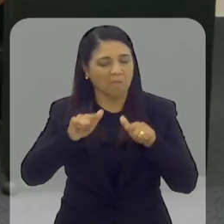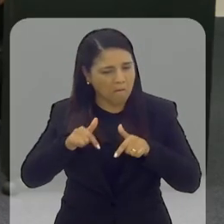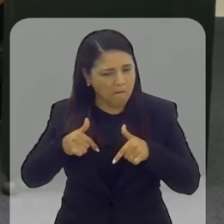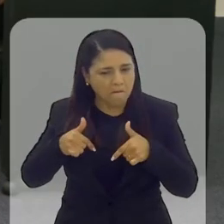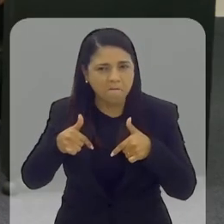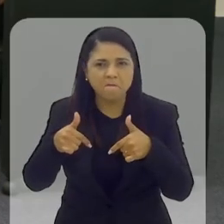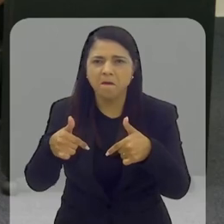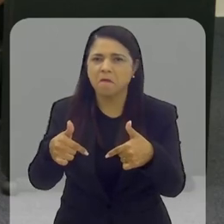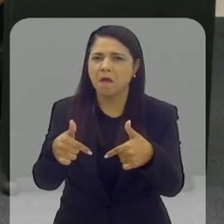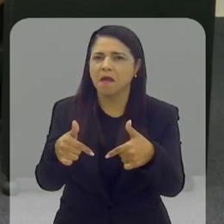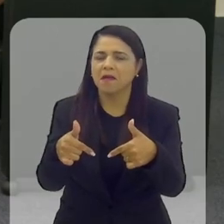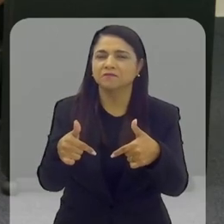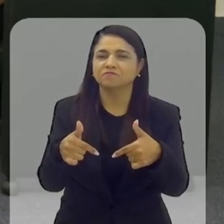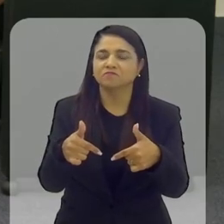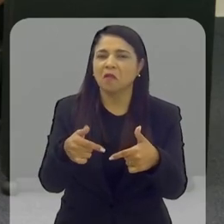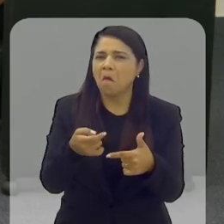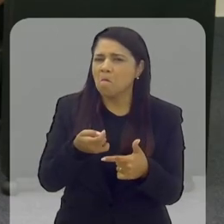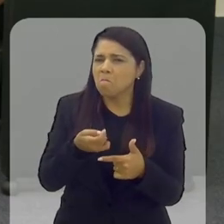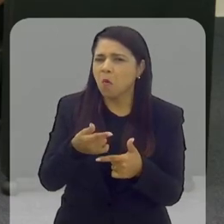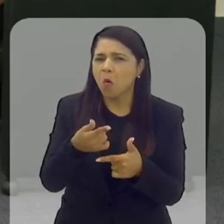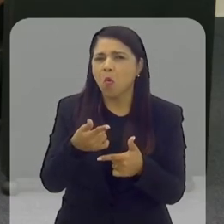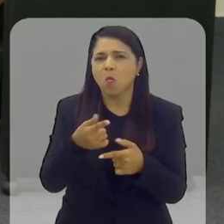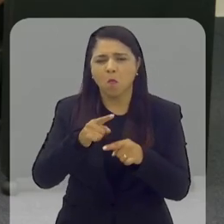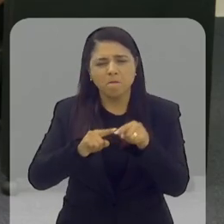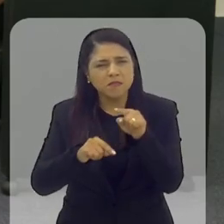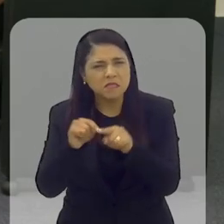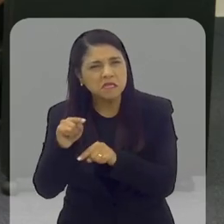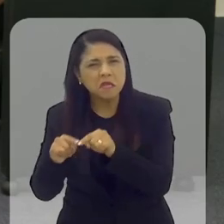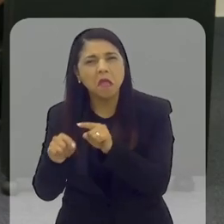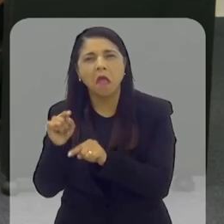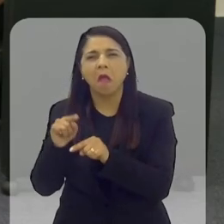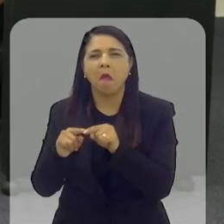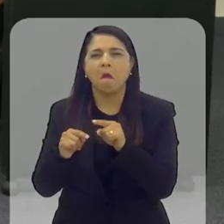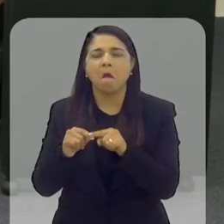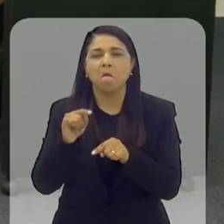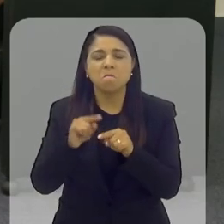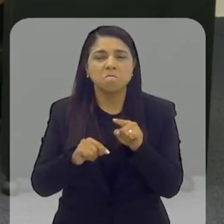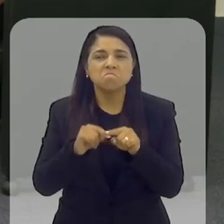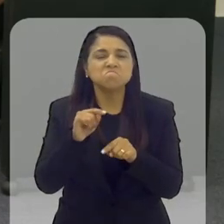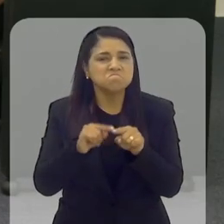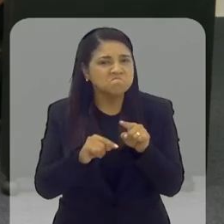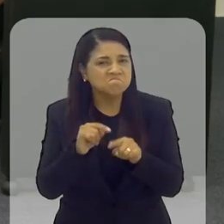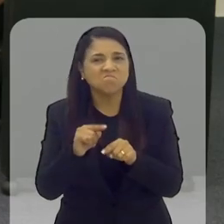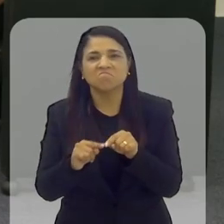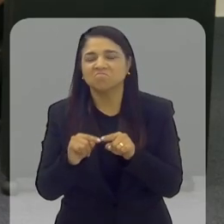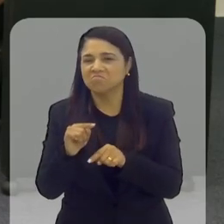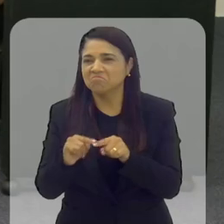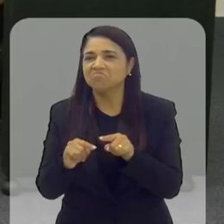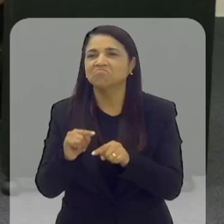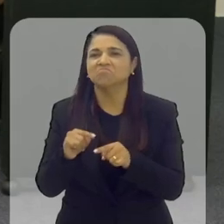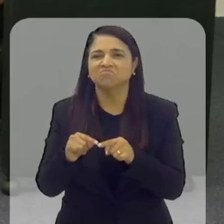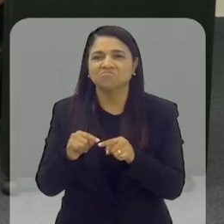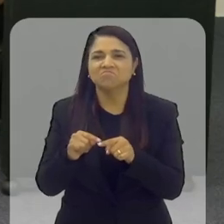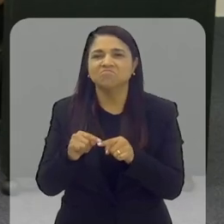realizar muitas coisas com poucos recursos, recursos até mesmo